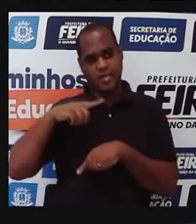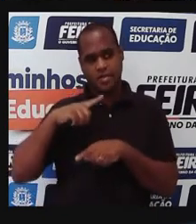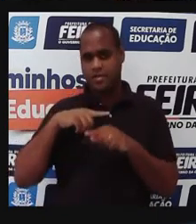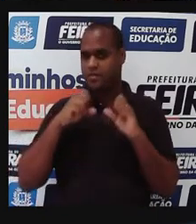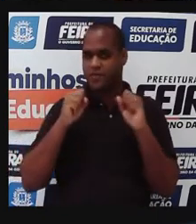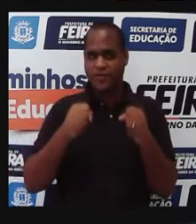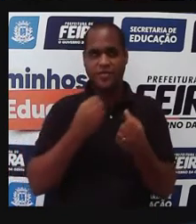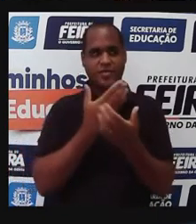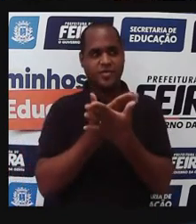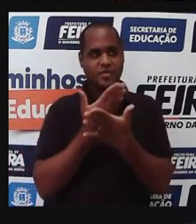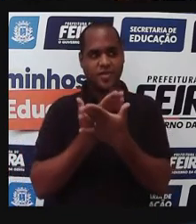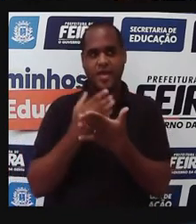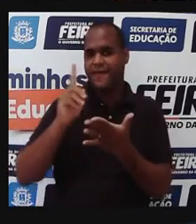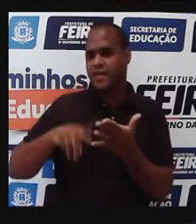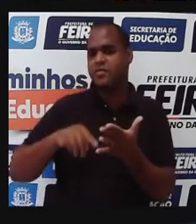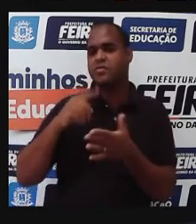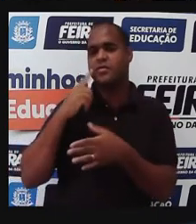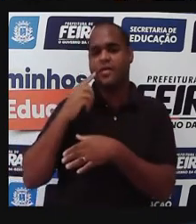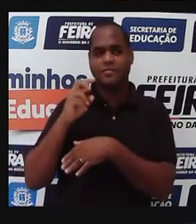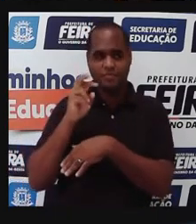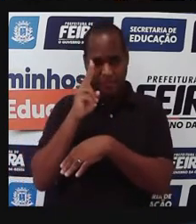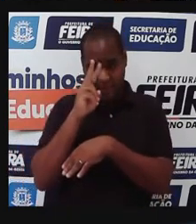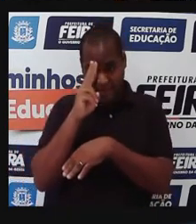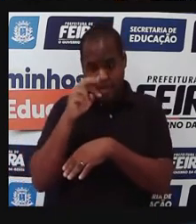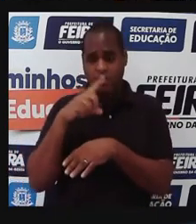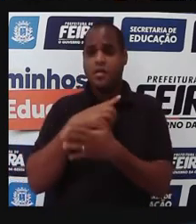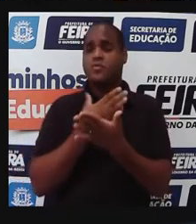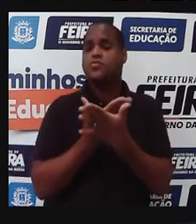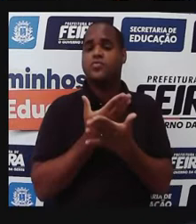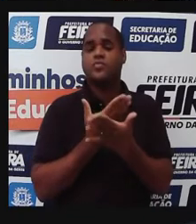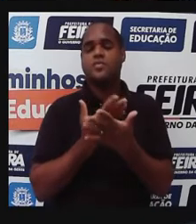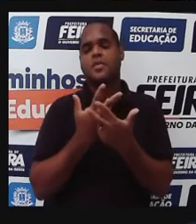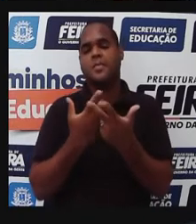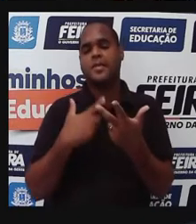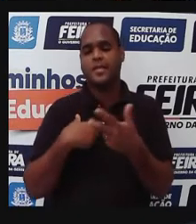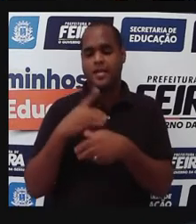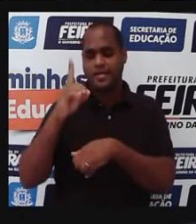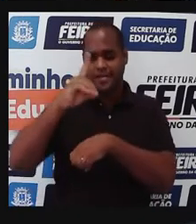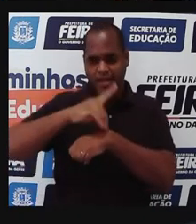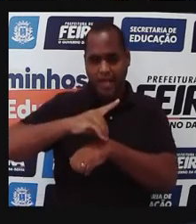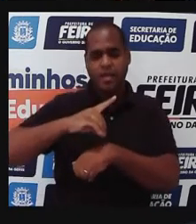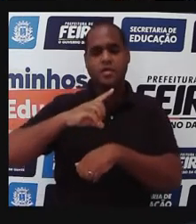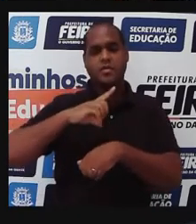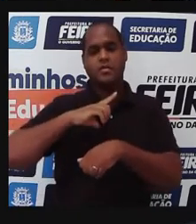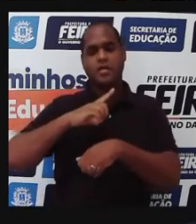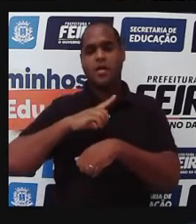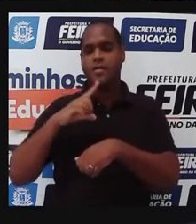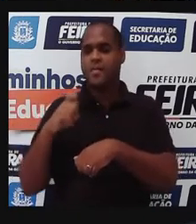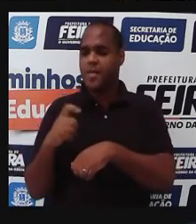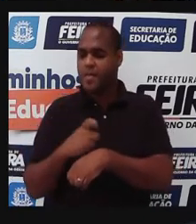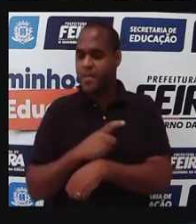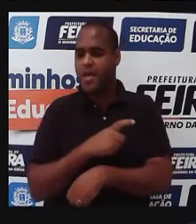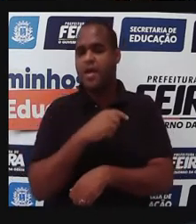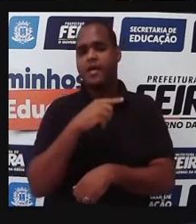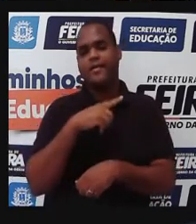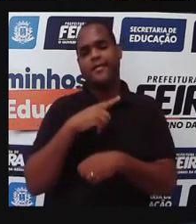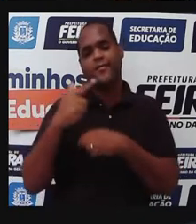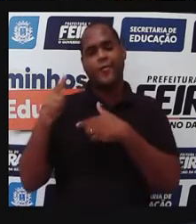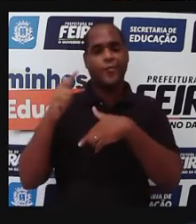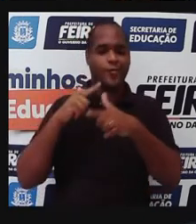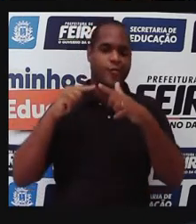estudar a doença de Chagas, são elas que vão estudar a dengue, a leishmaniose, né, a